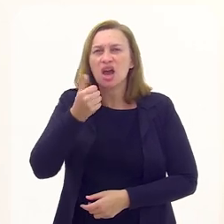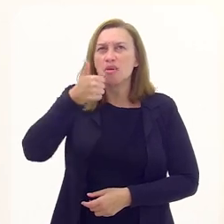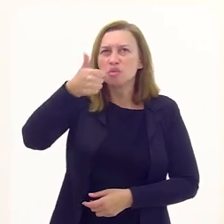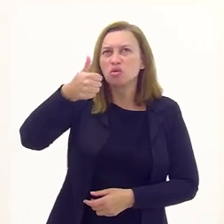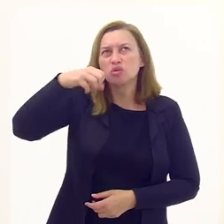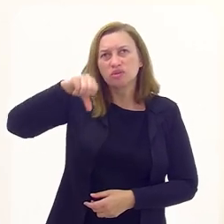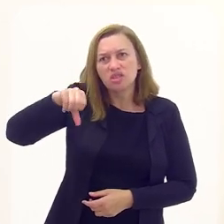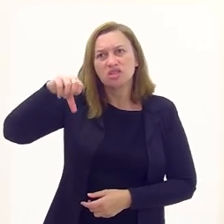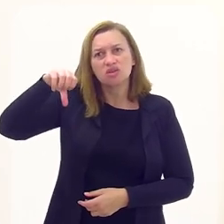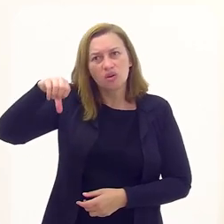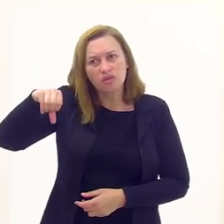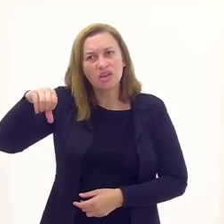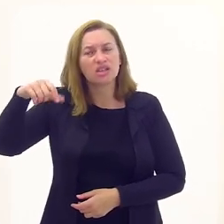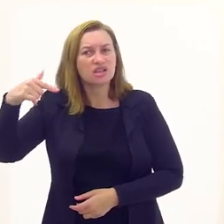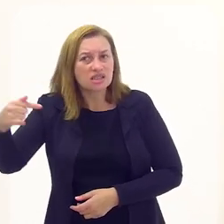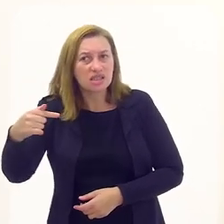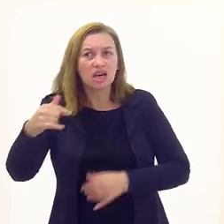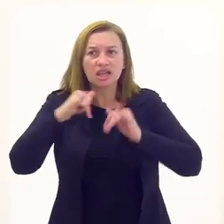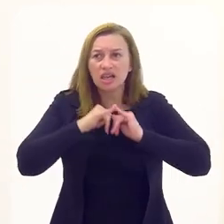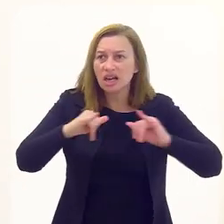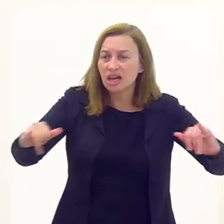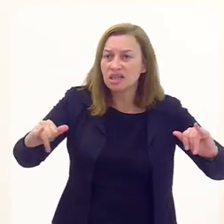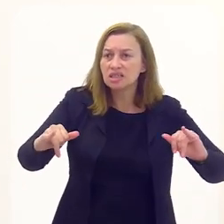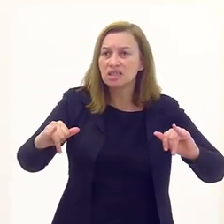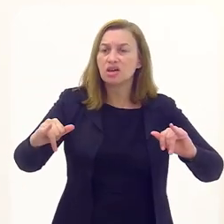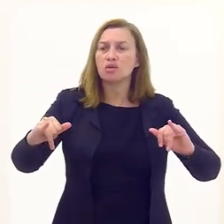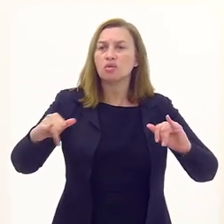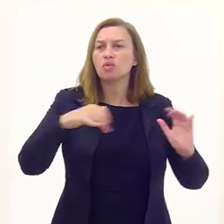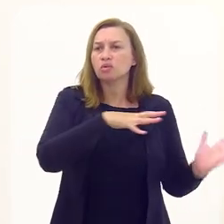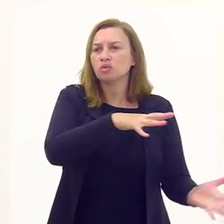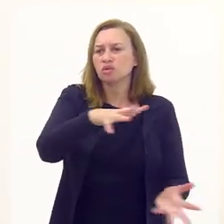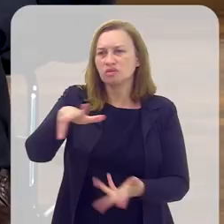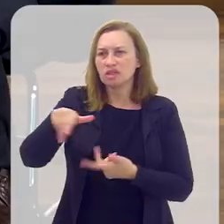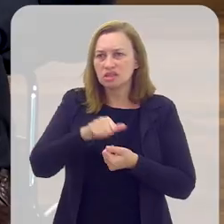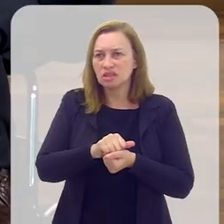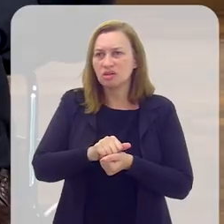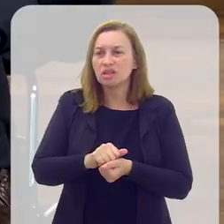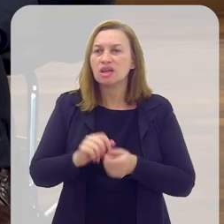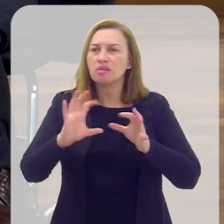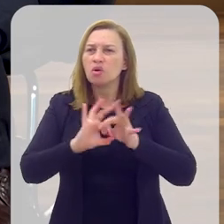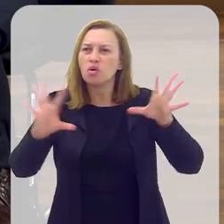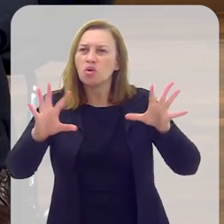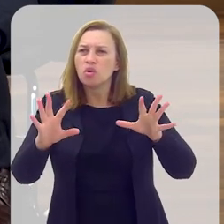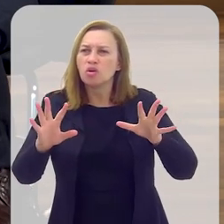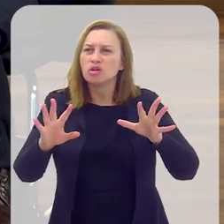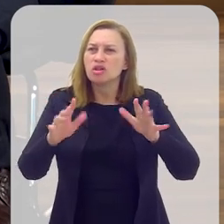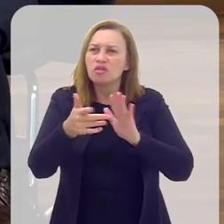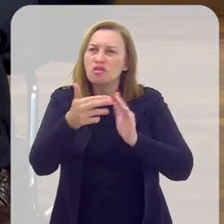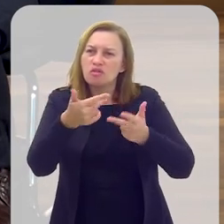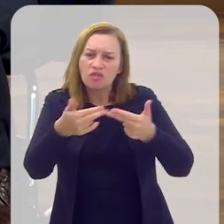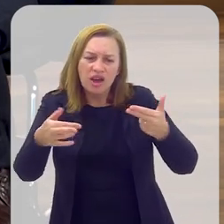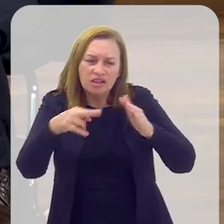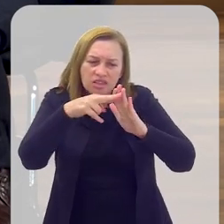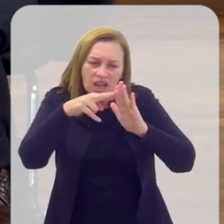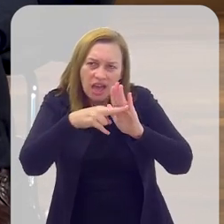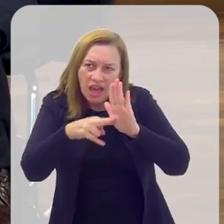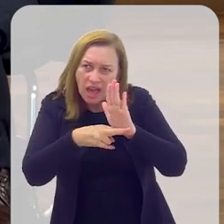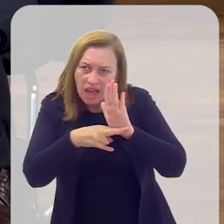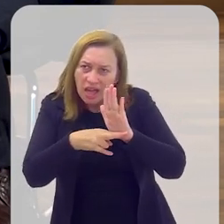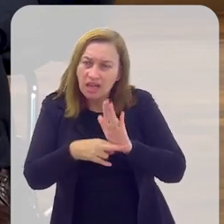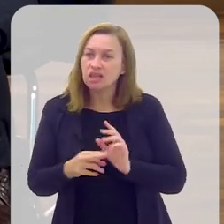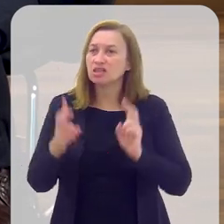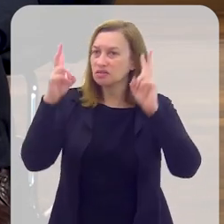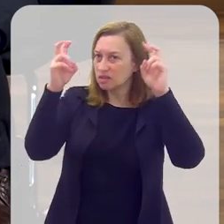1997, proclamou a Declaração Universal da Democracia, trazendo um conjunto de princípios norteadores a